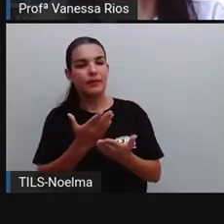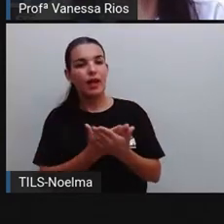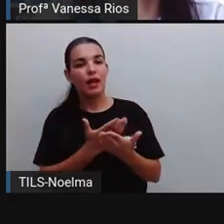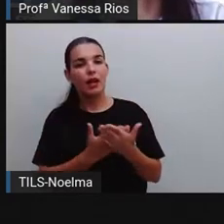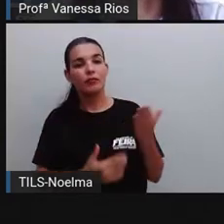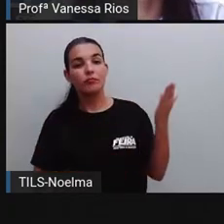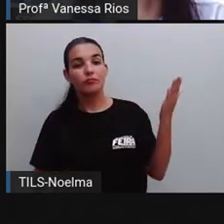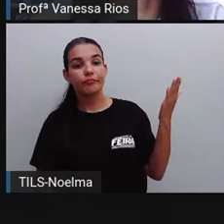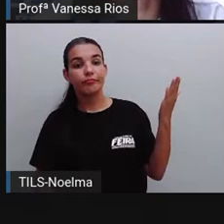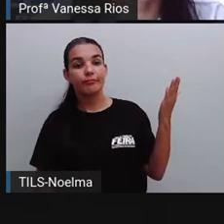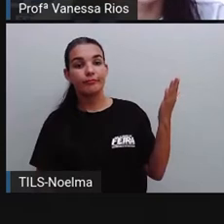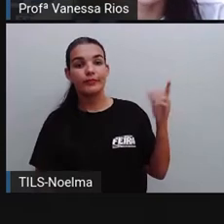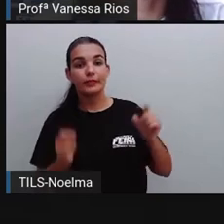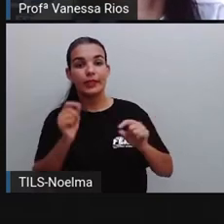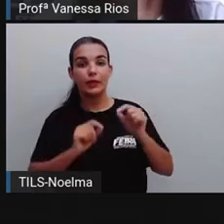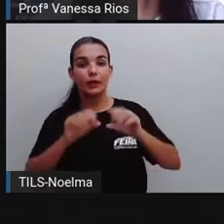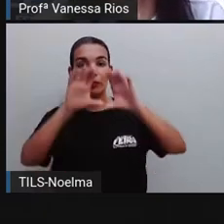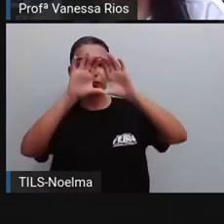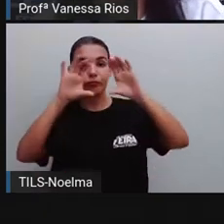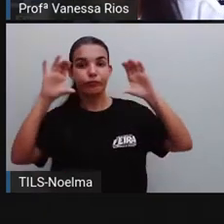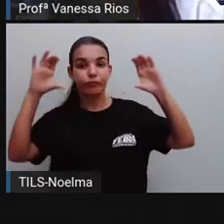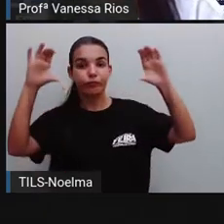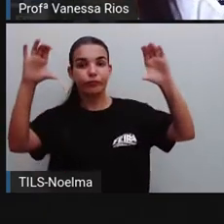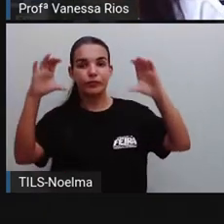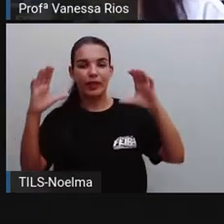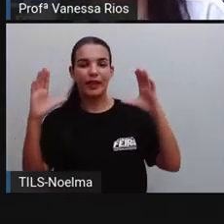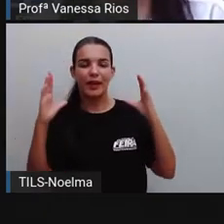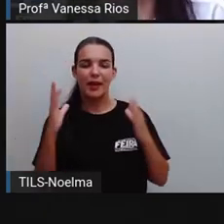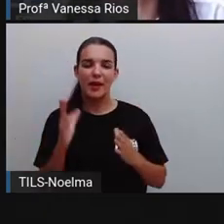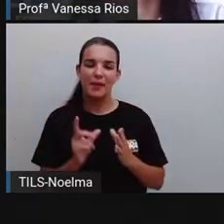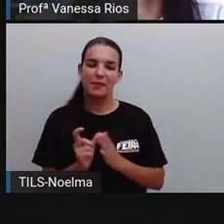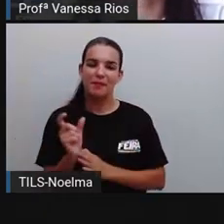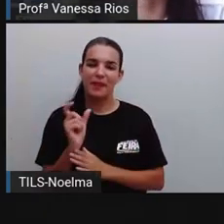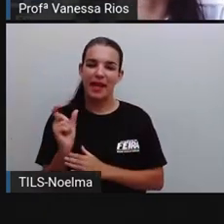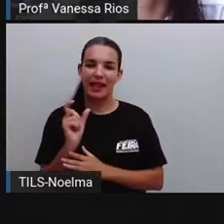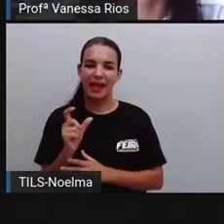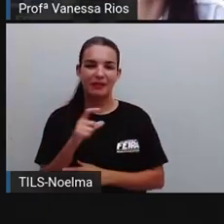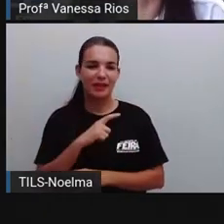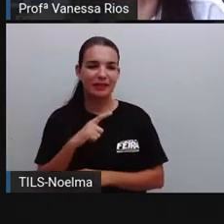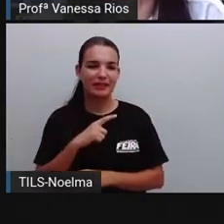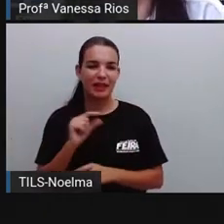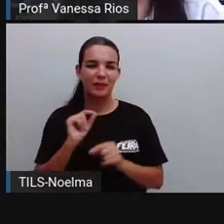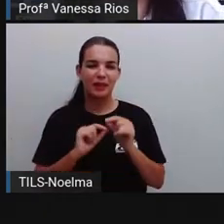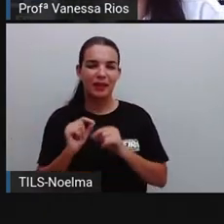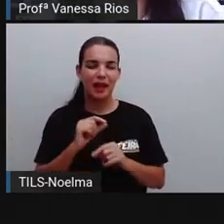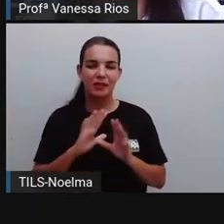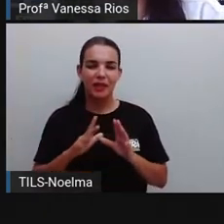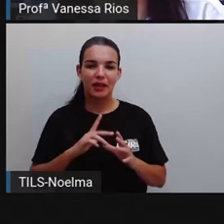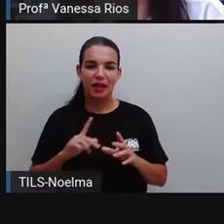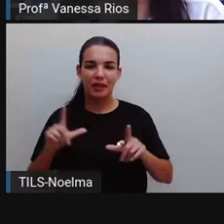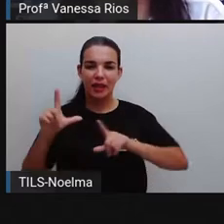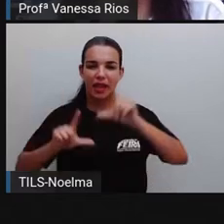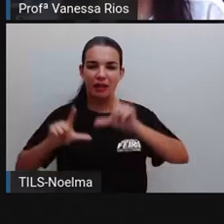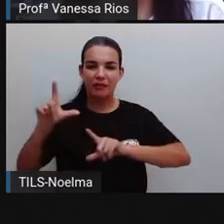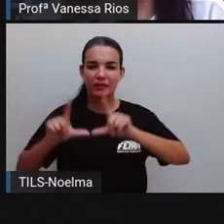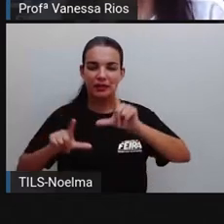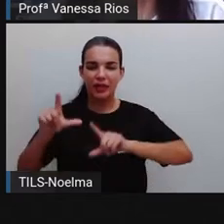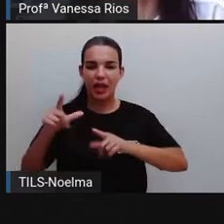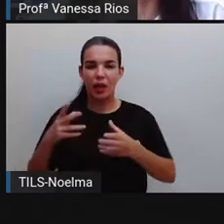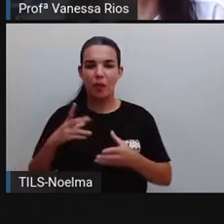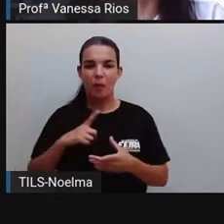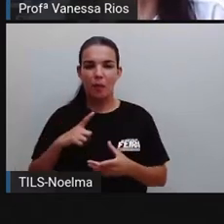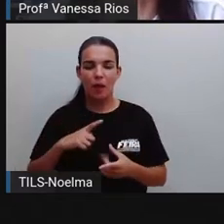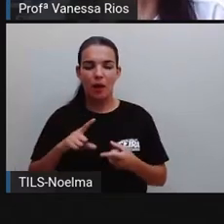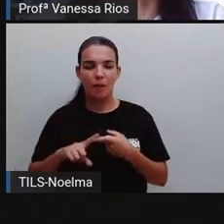nuvem de palavras. Algo que está bem famoso aí, aparece nos programas, aparece aí na internet. A